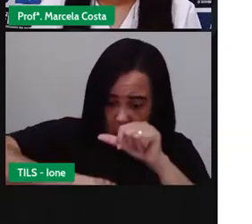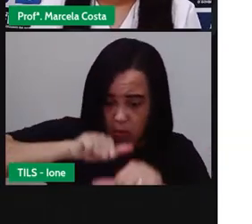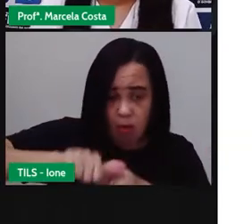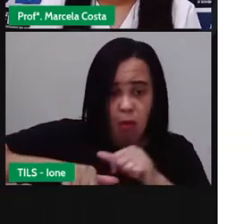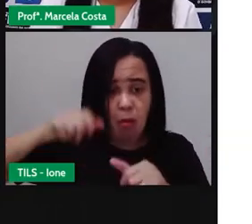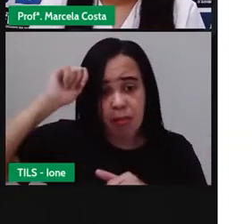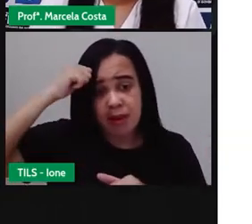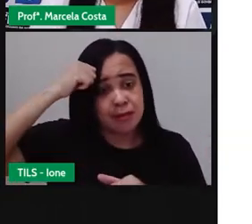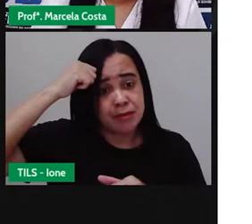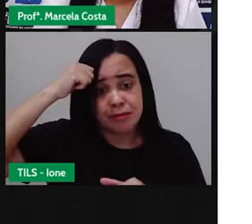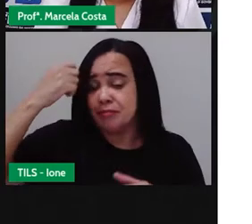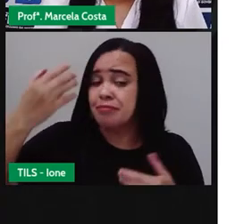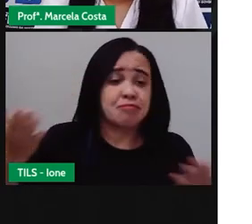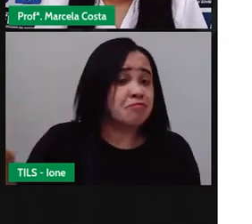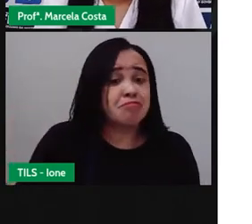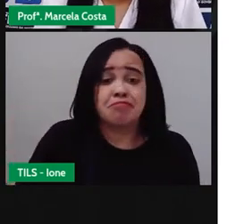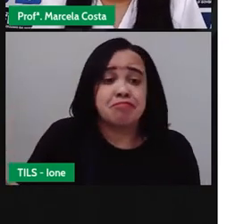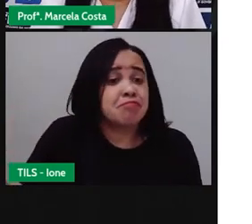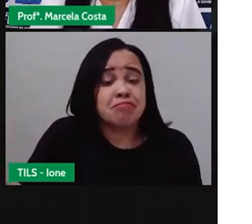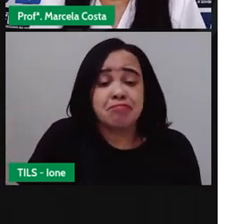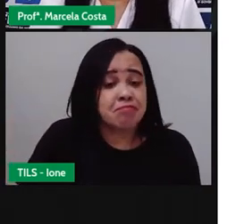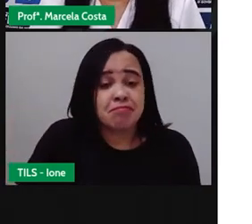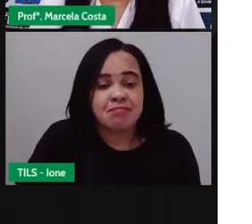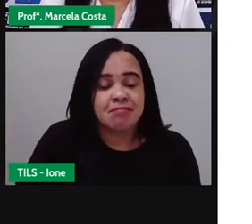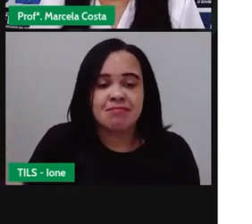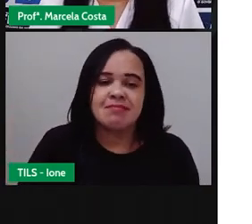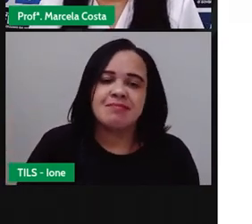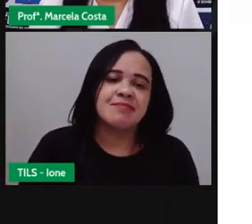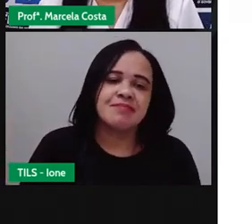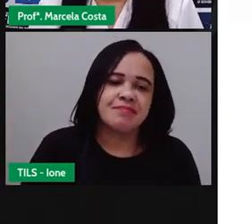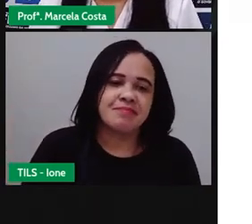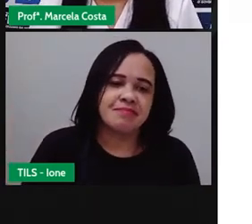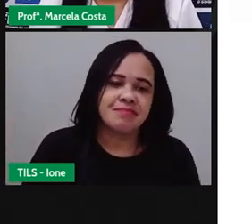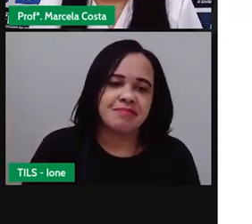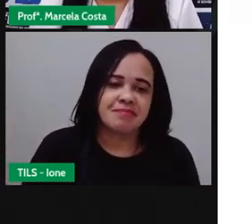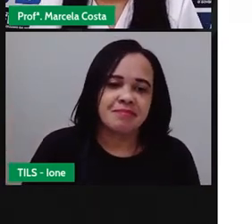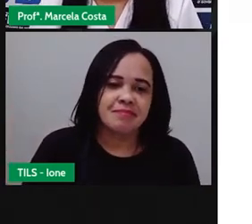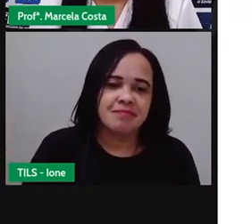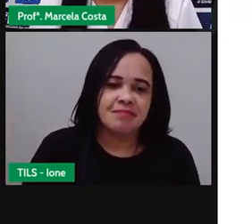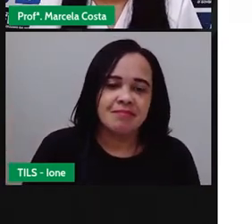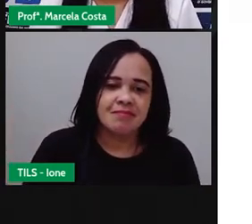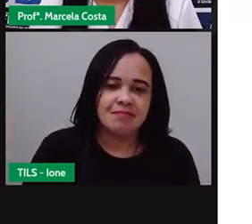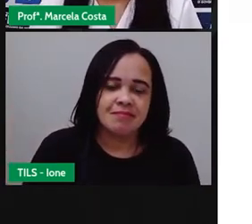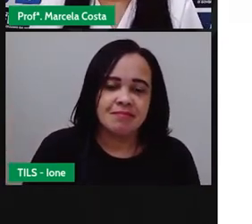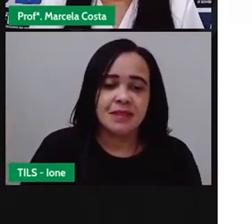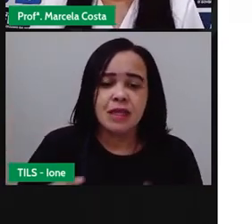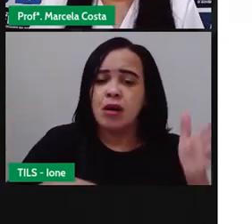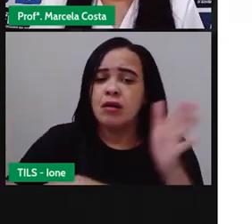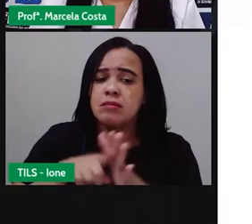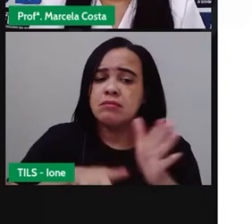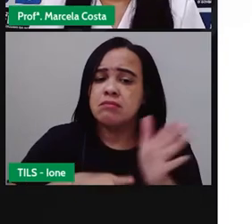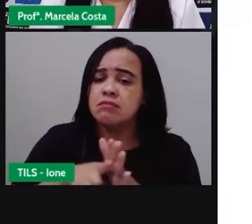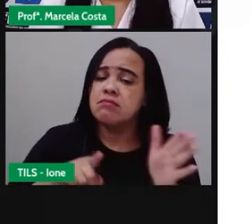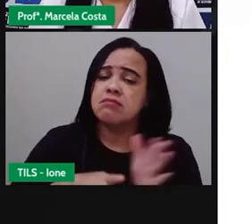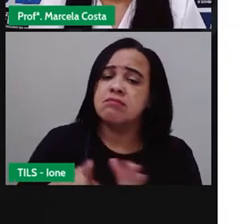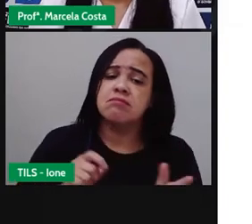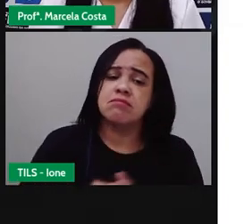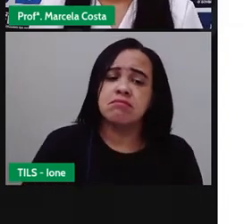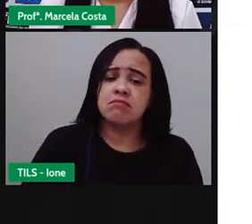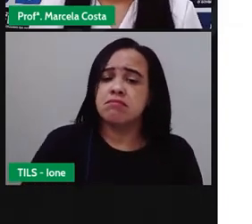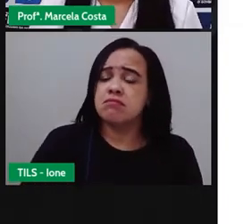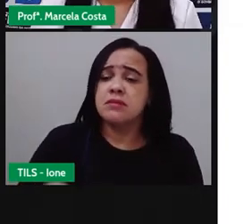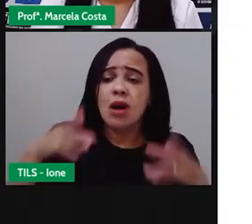me diz aí, me diz crianças, qual foi a explicação correta para que ele